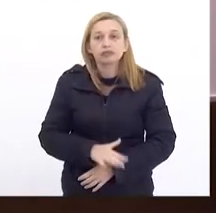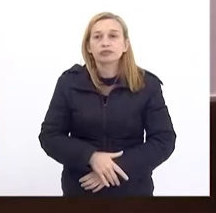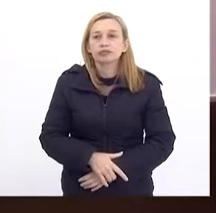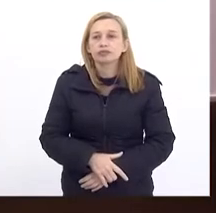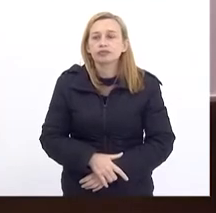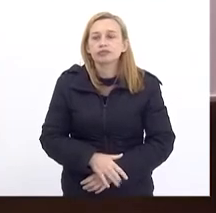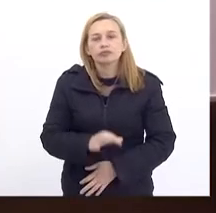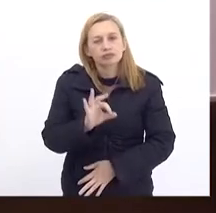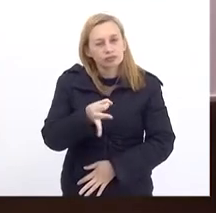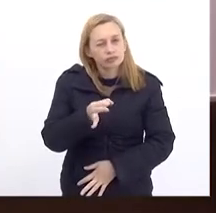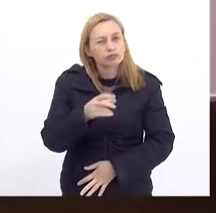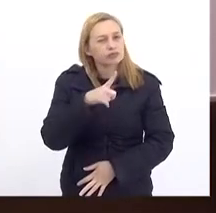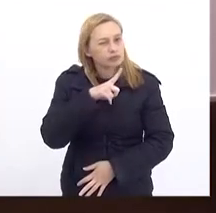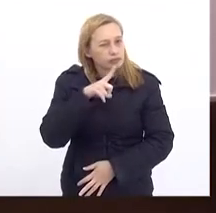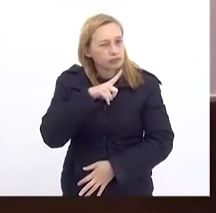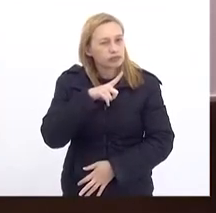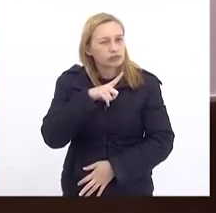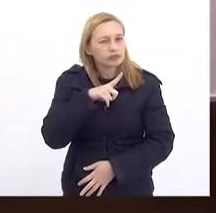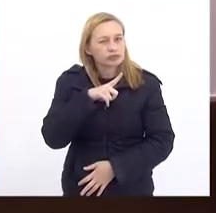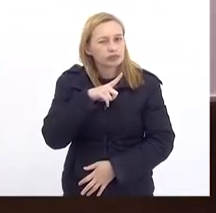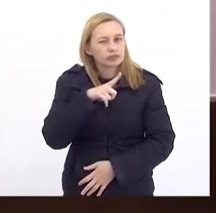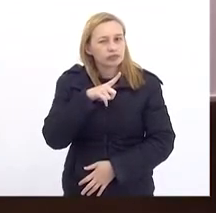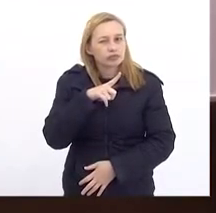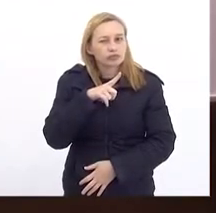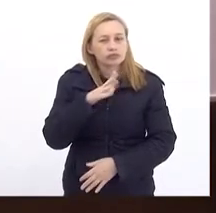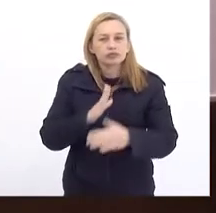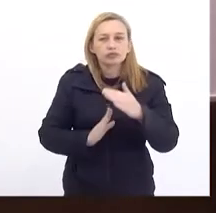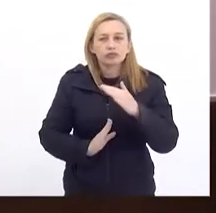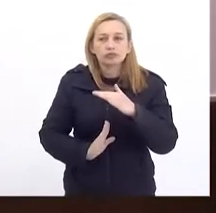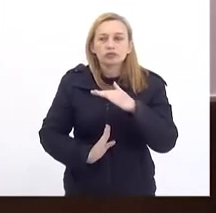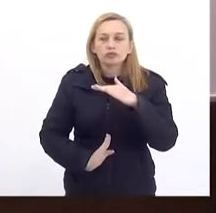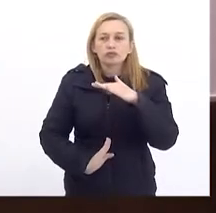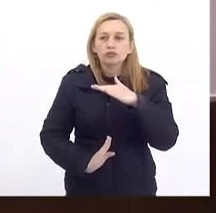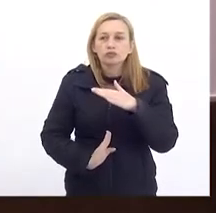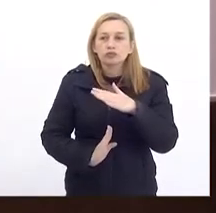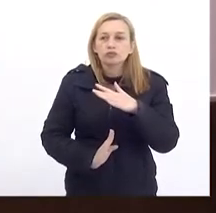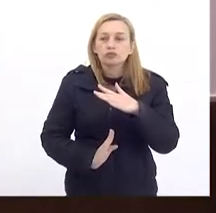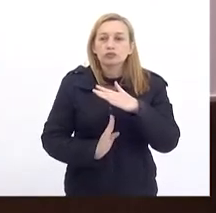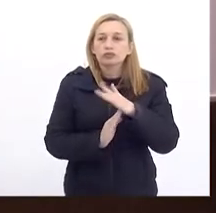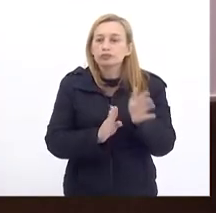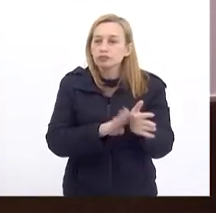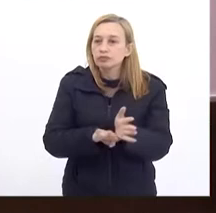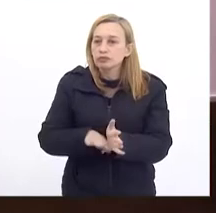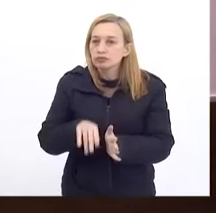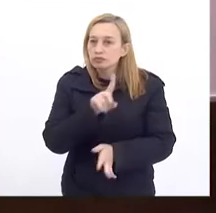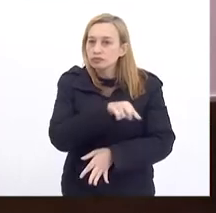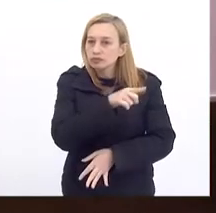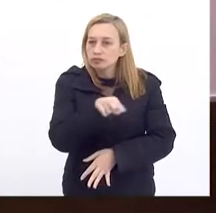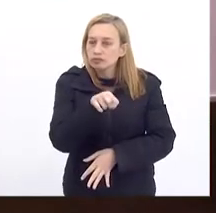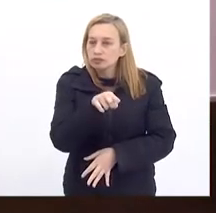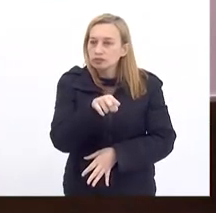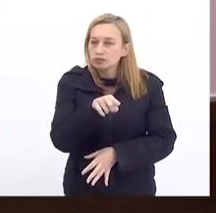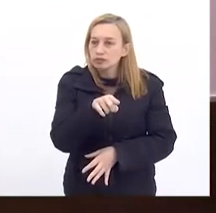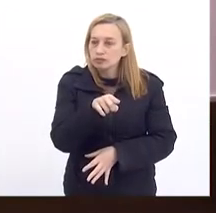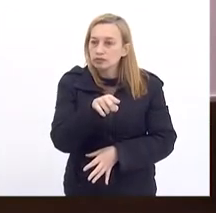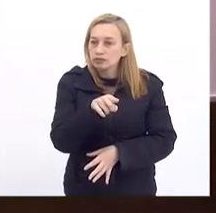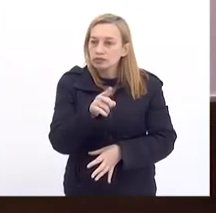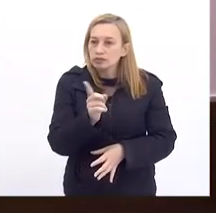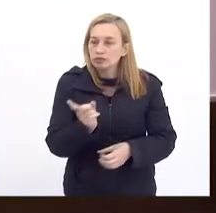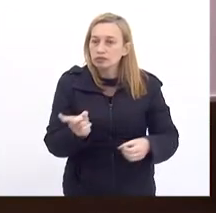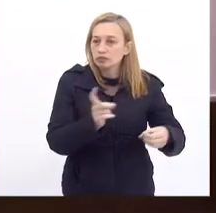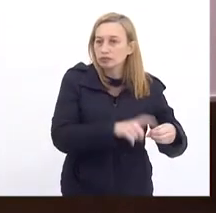Secretário Que no teto Dos gastos Foi excluída A reposição Salarial